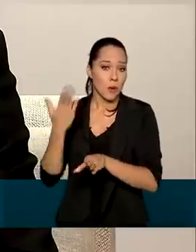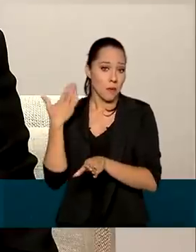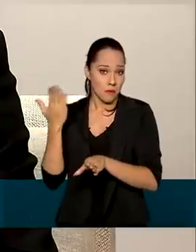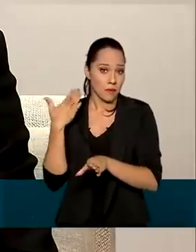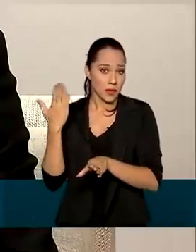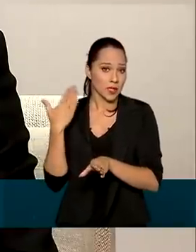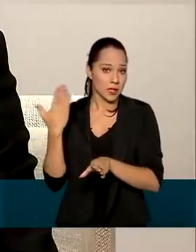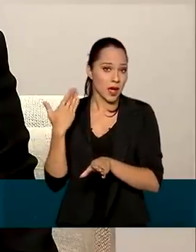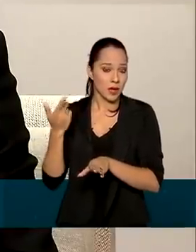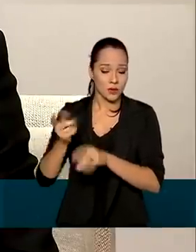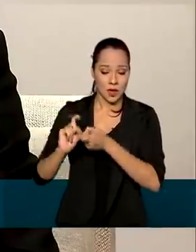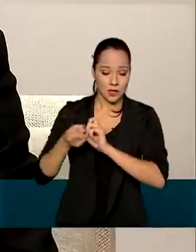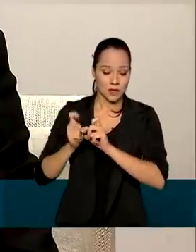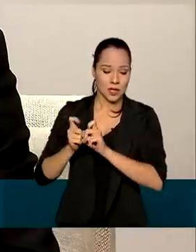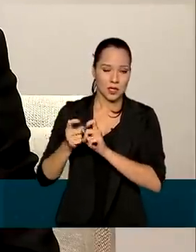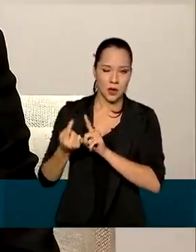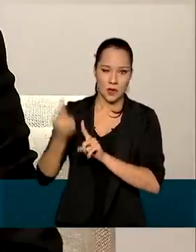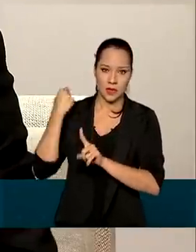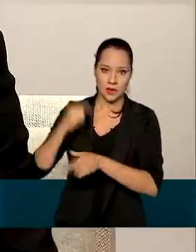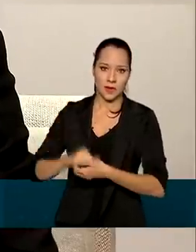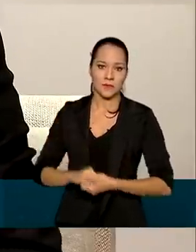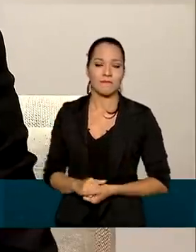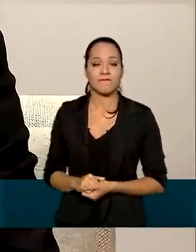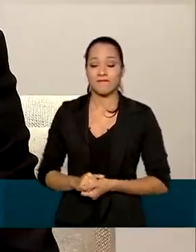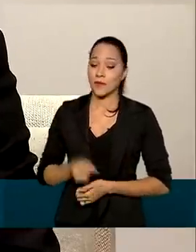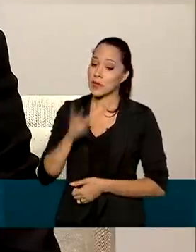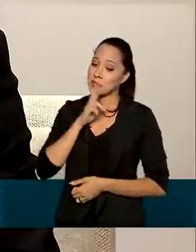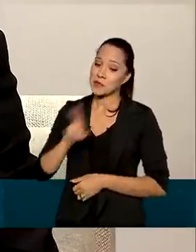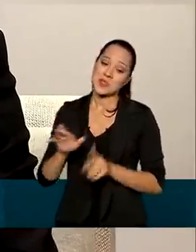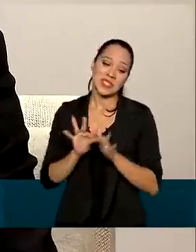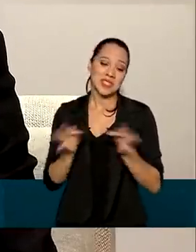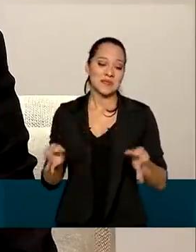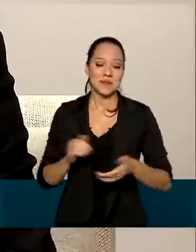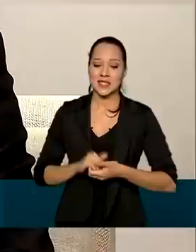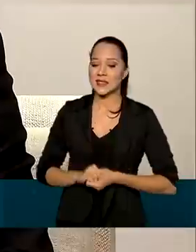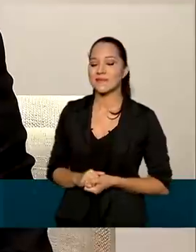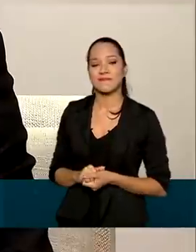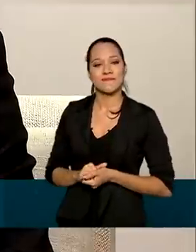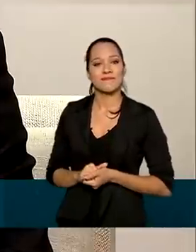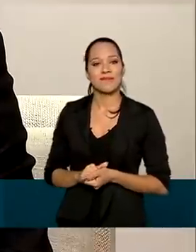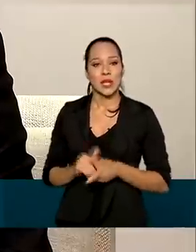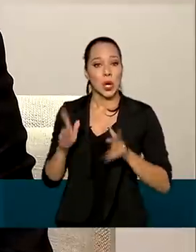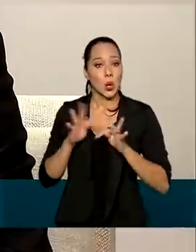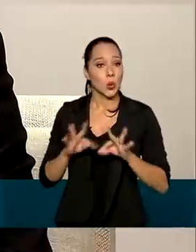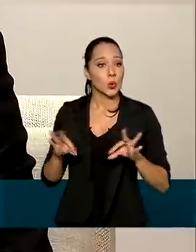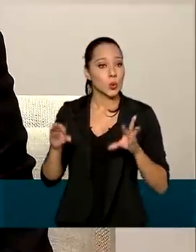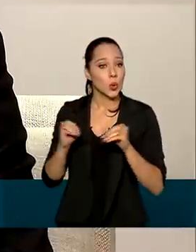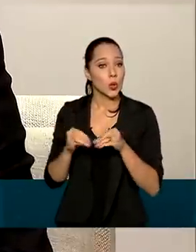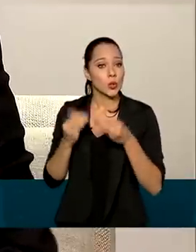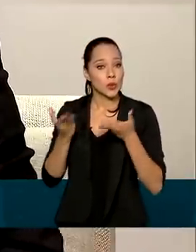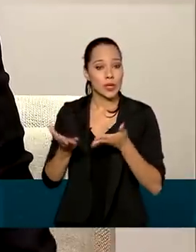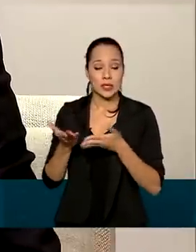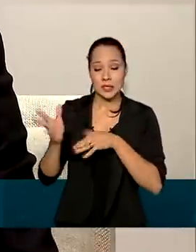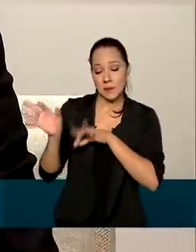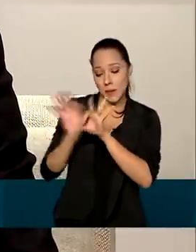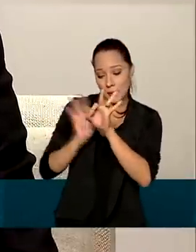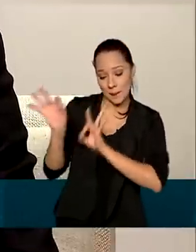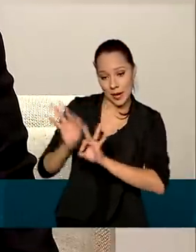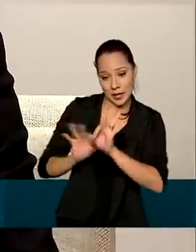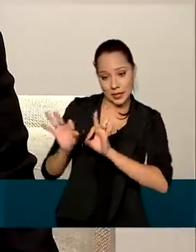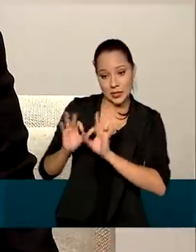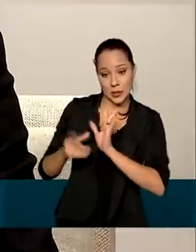na administração anterior? Essa resposta é muito simples. Com toda essa preparação